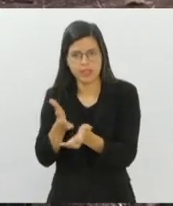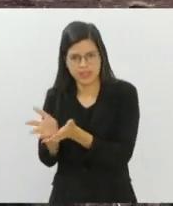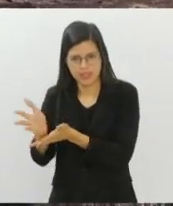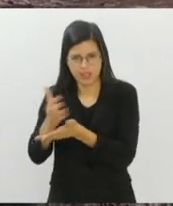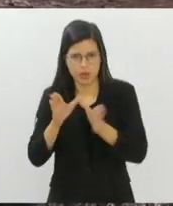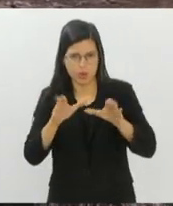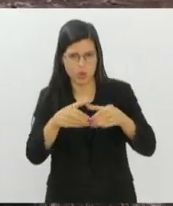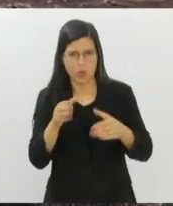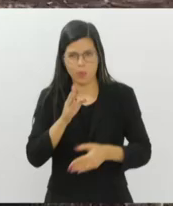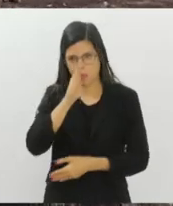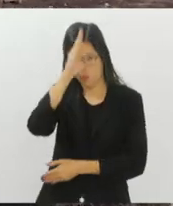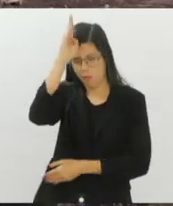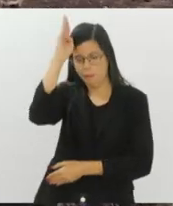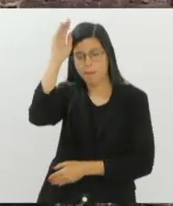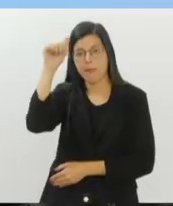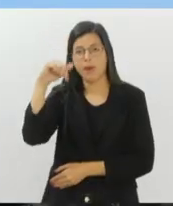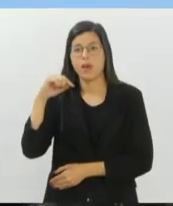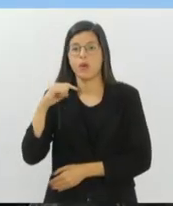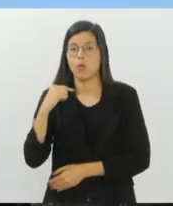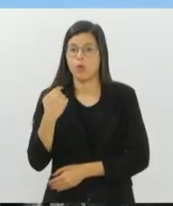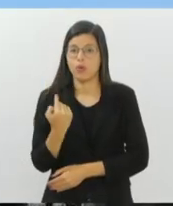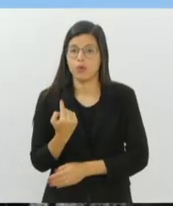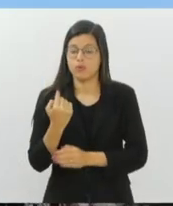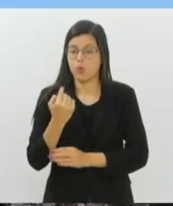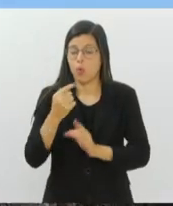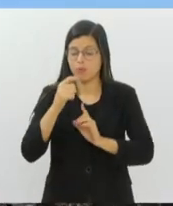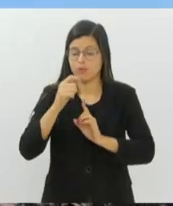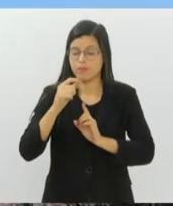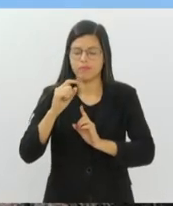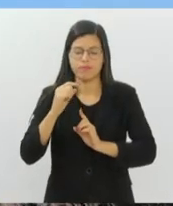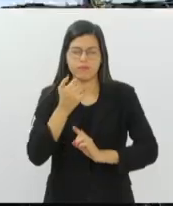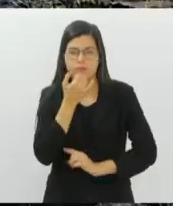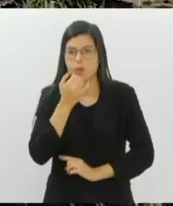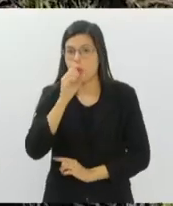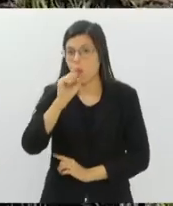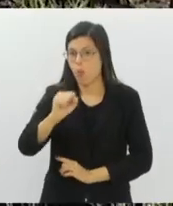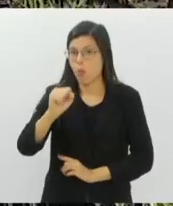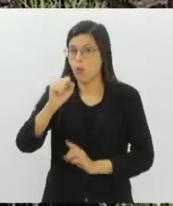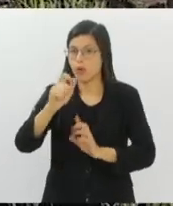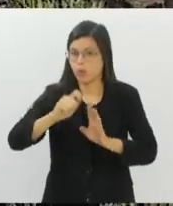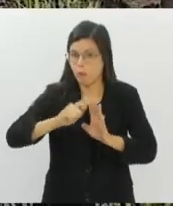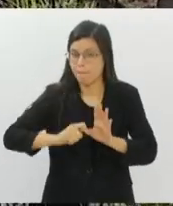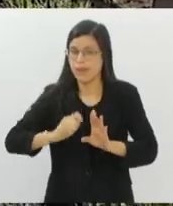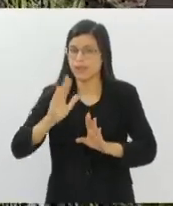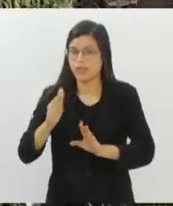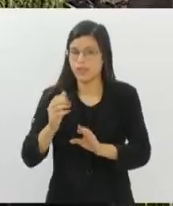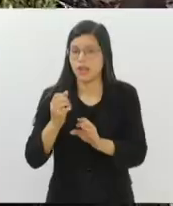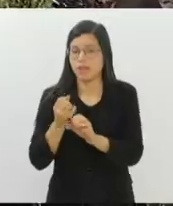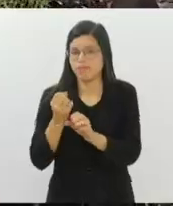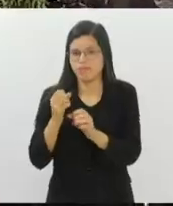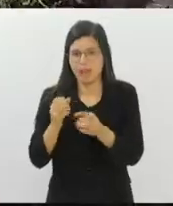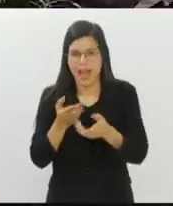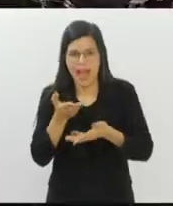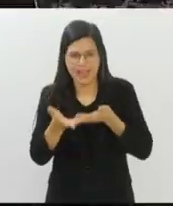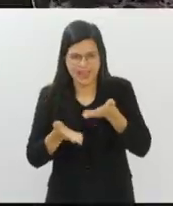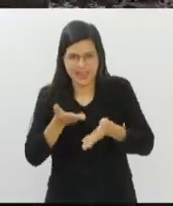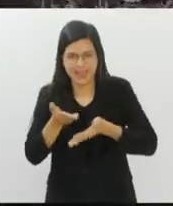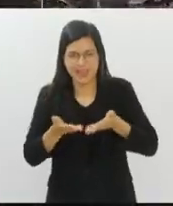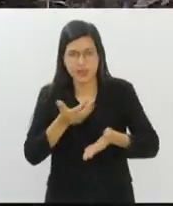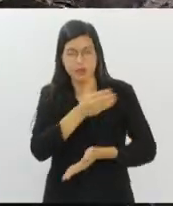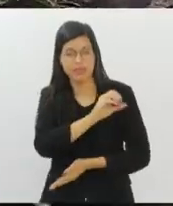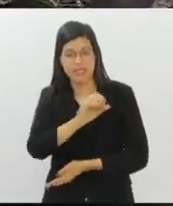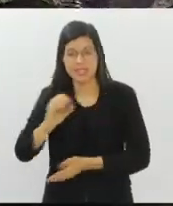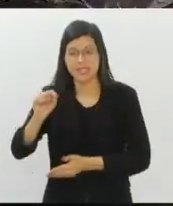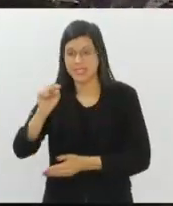Bombeiros Militar do Estado, só nos oito primeiros meses a corporação já atendeu 6.178 ocorrências a mais do que no mesmo